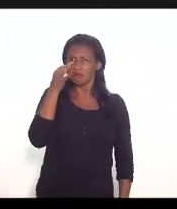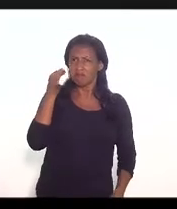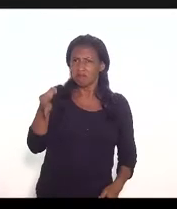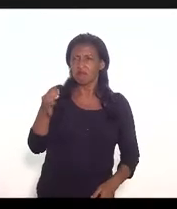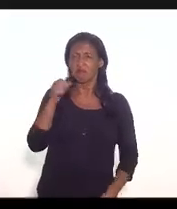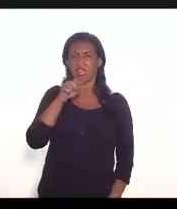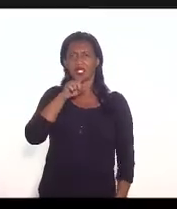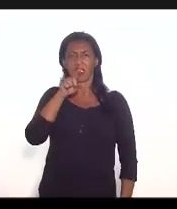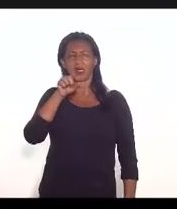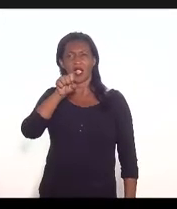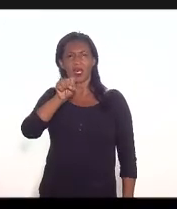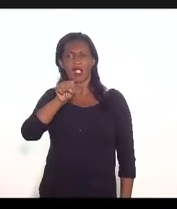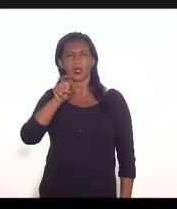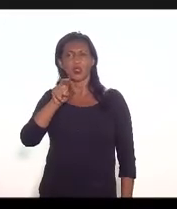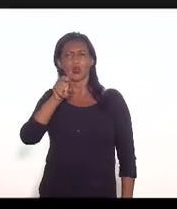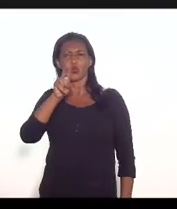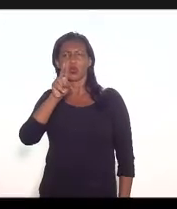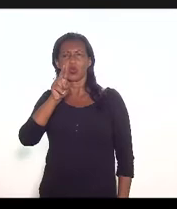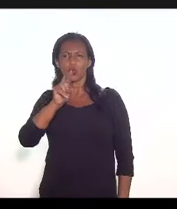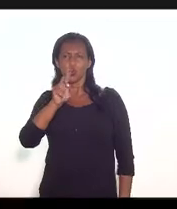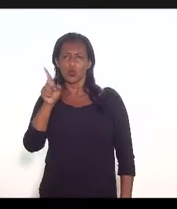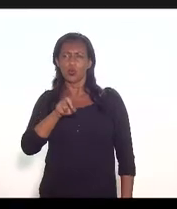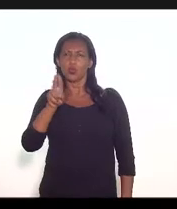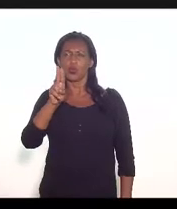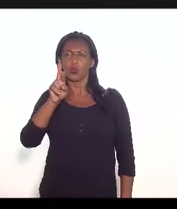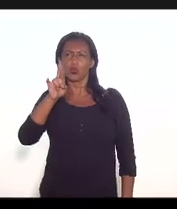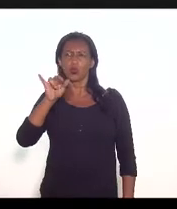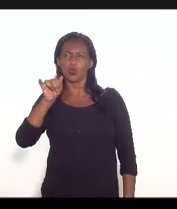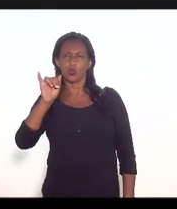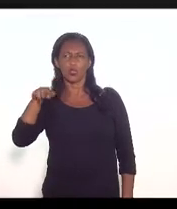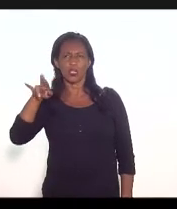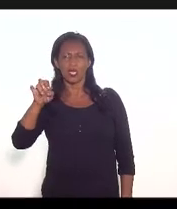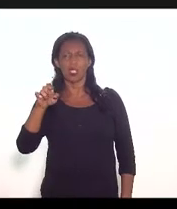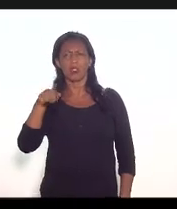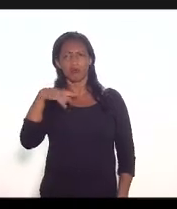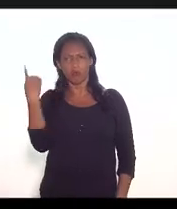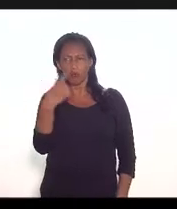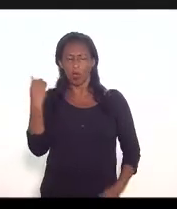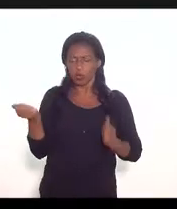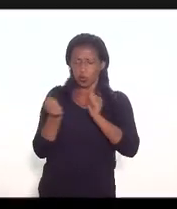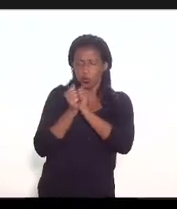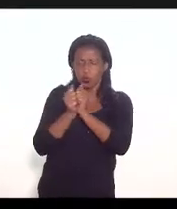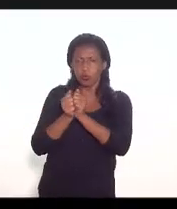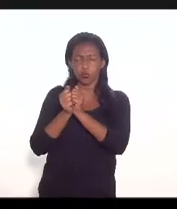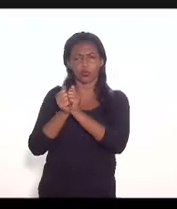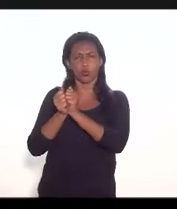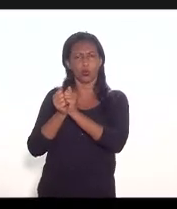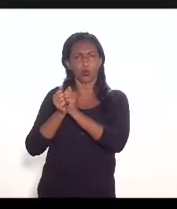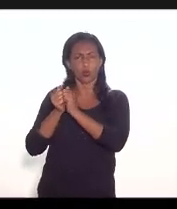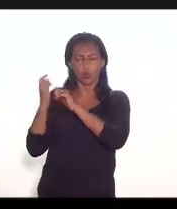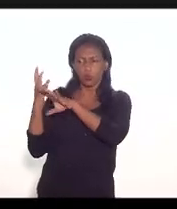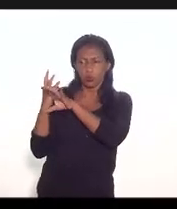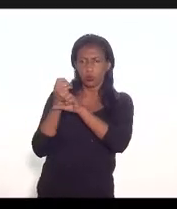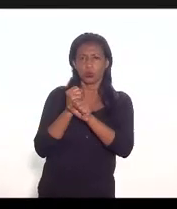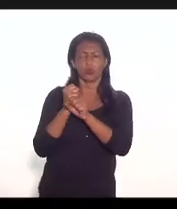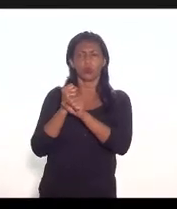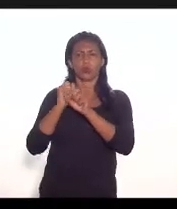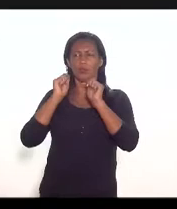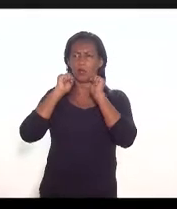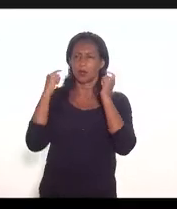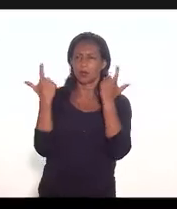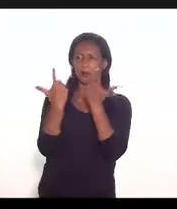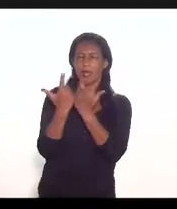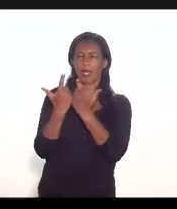e dizer que eu tenho certeza que nós iremos construir junto com o senhor junto com o governo na Assembleia como um todo